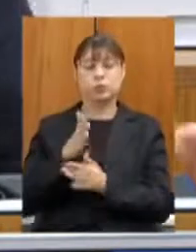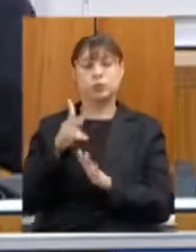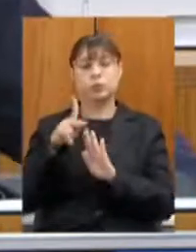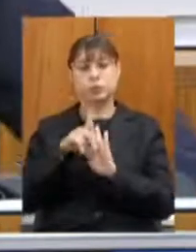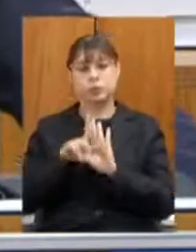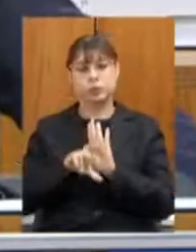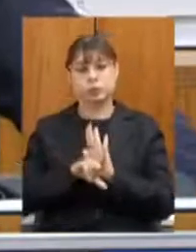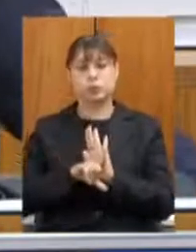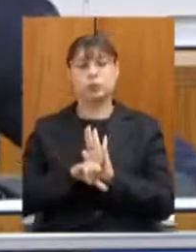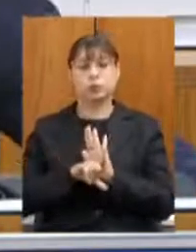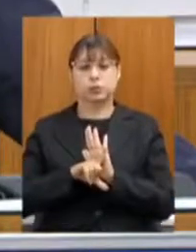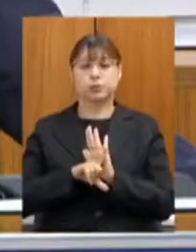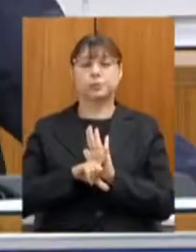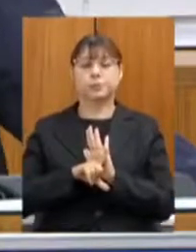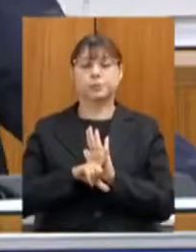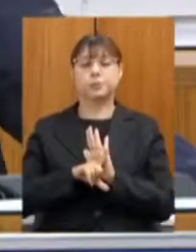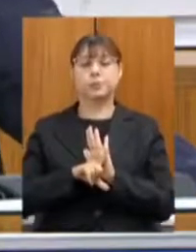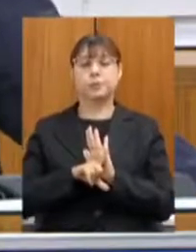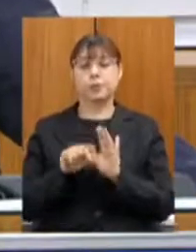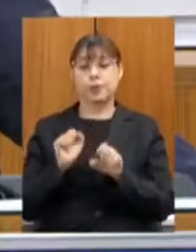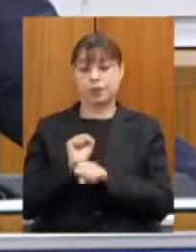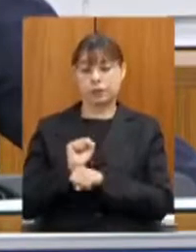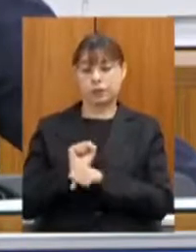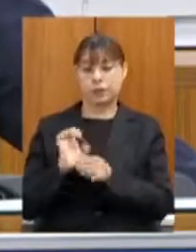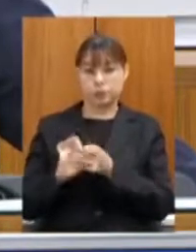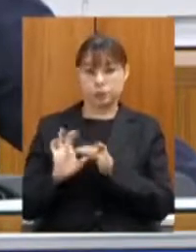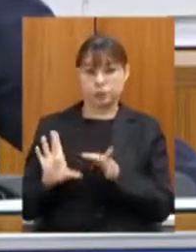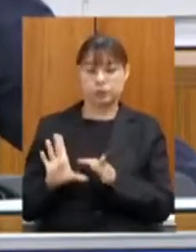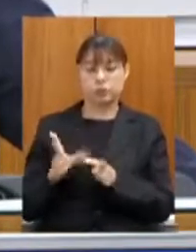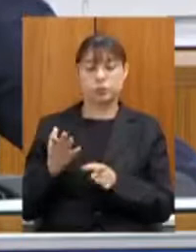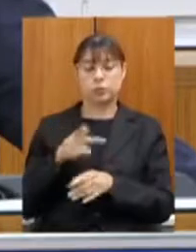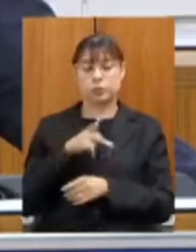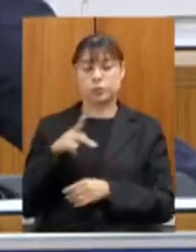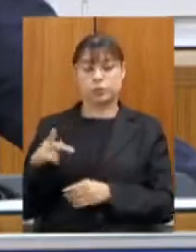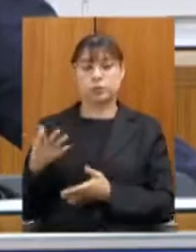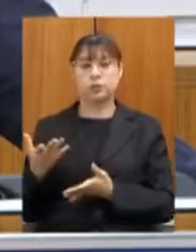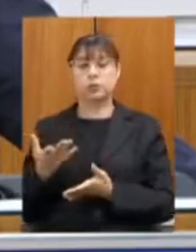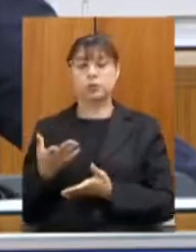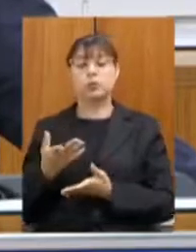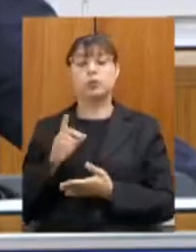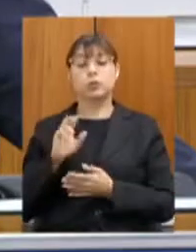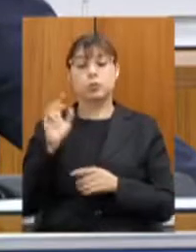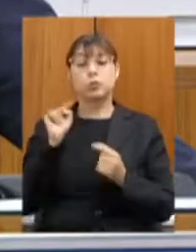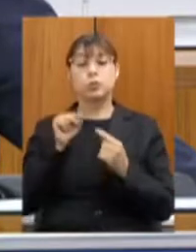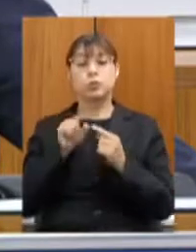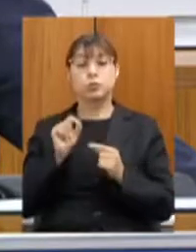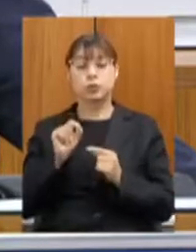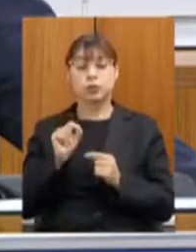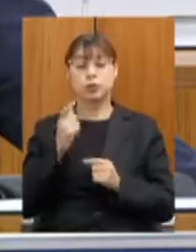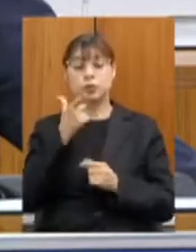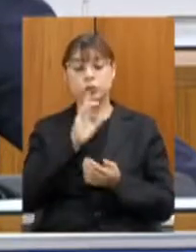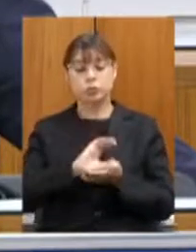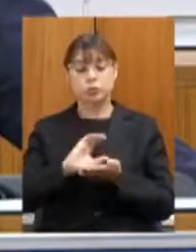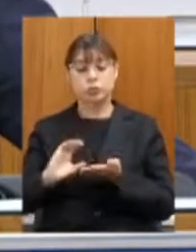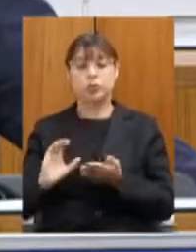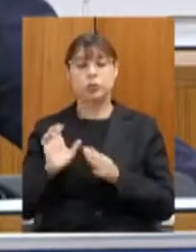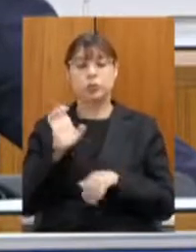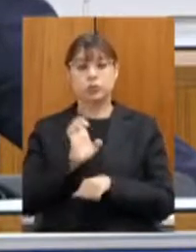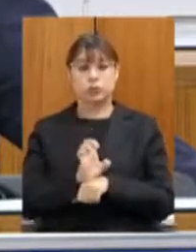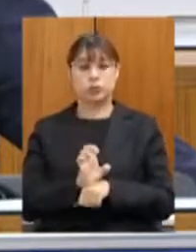sanção presidencial cujo objetivo é transferir aos estados recursos para